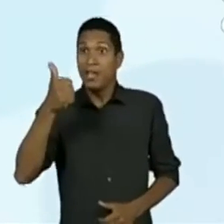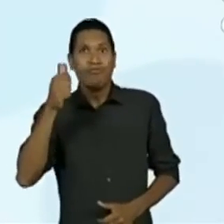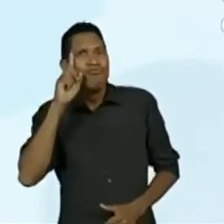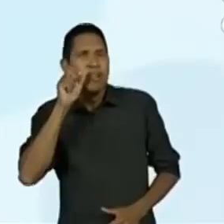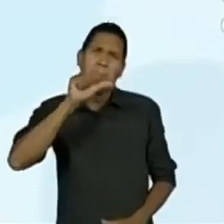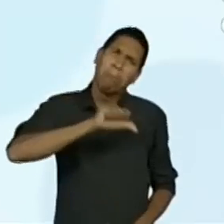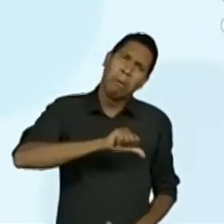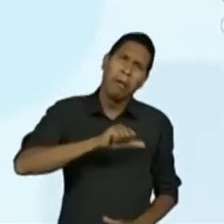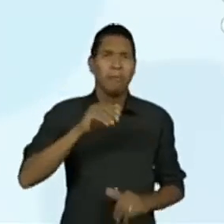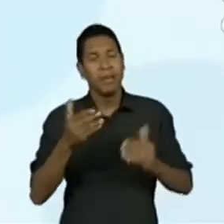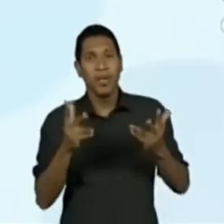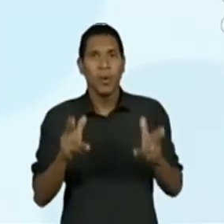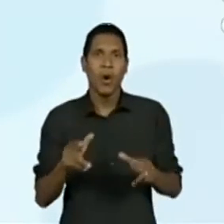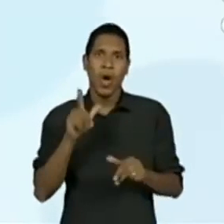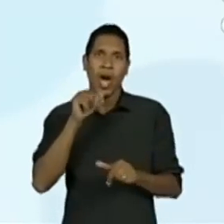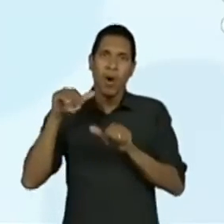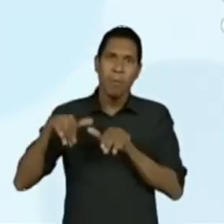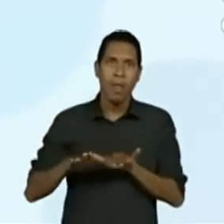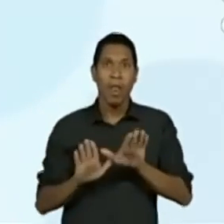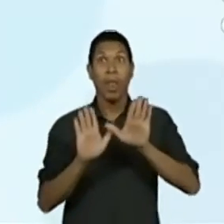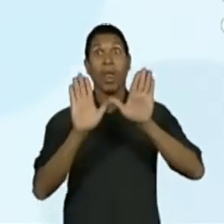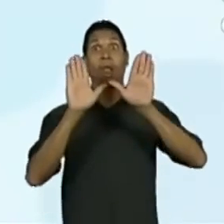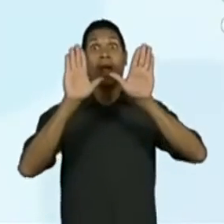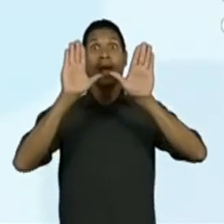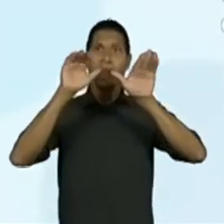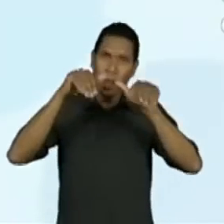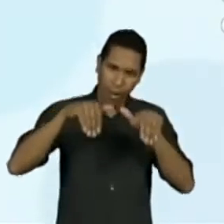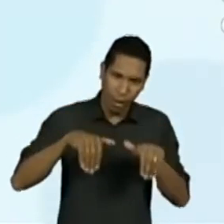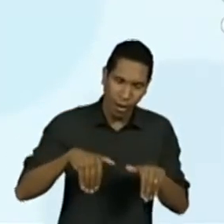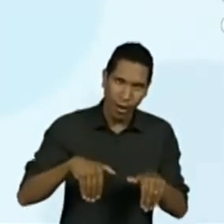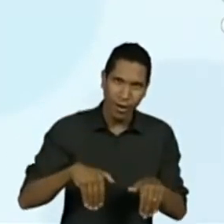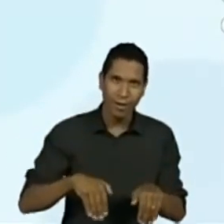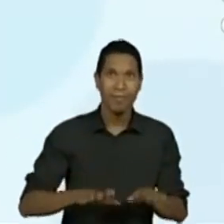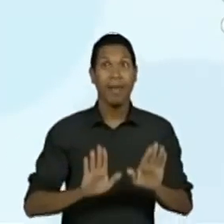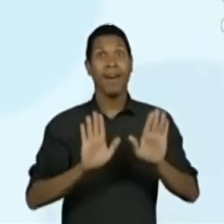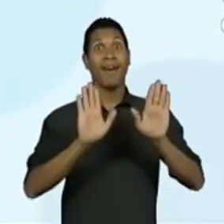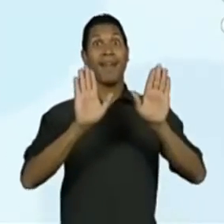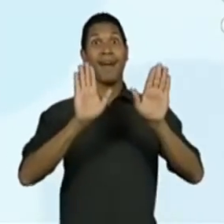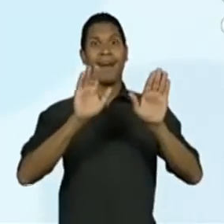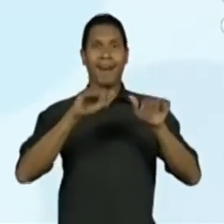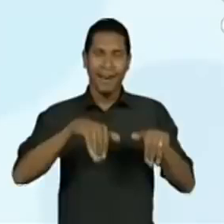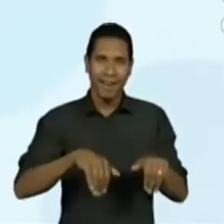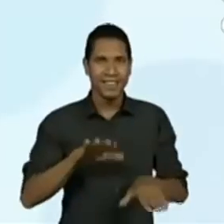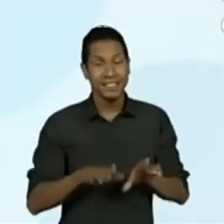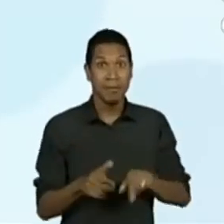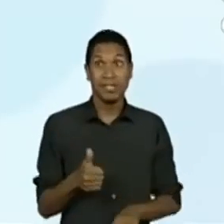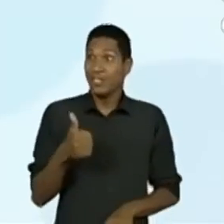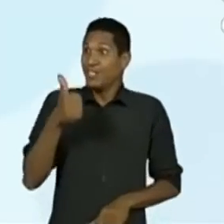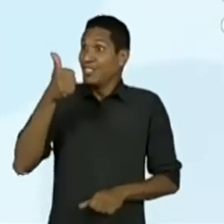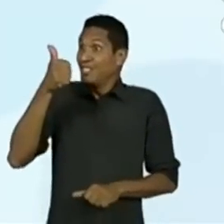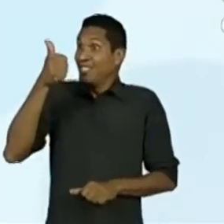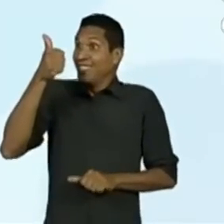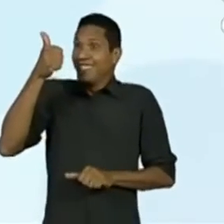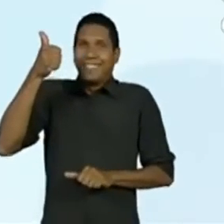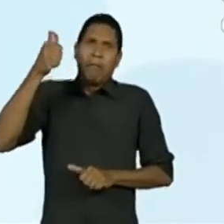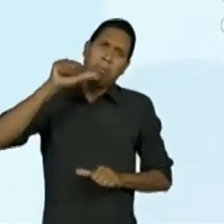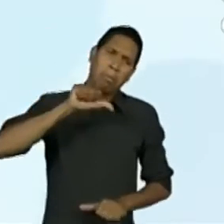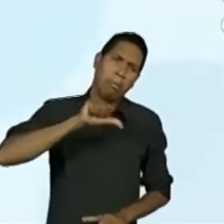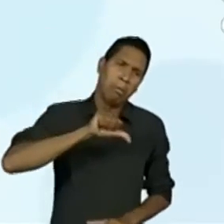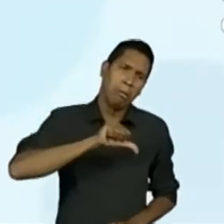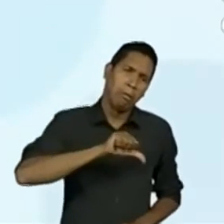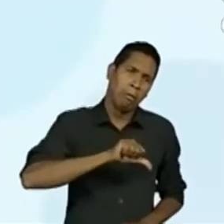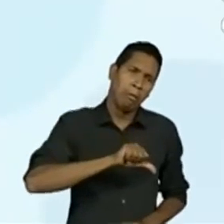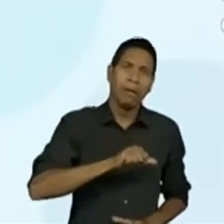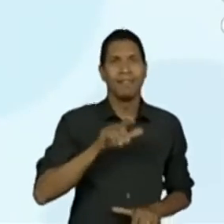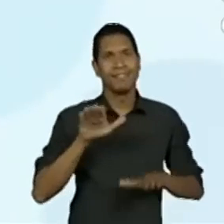Assim como a onda. Né? Tem hora que a gente está num momento super show. Tem hora que está tudo bem. Tem hora que está tudo não tão